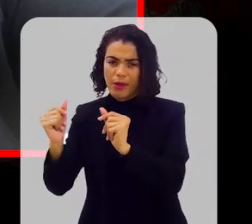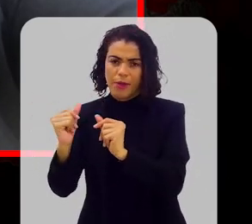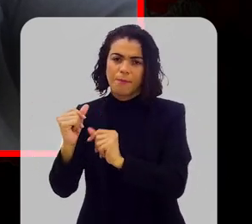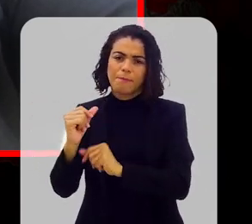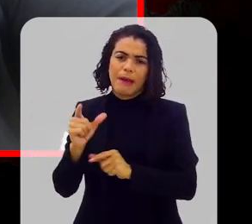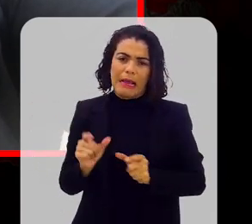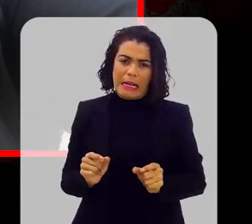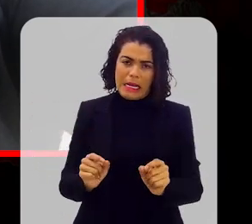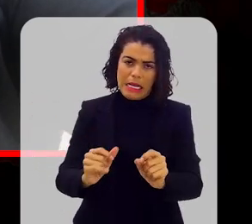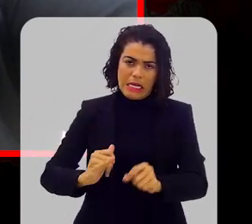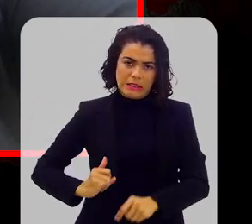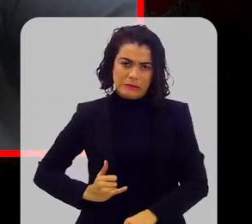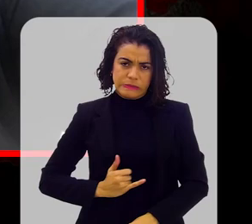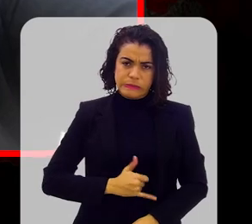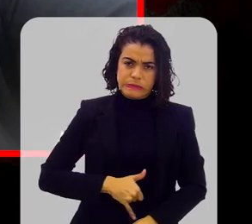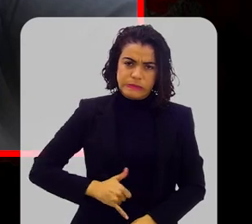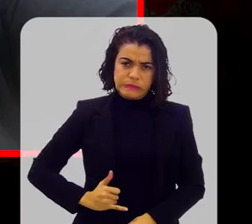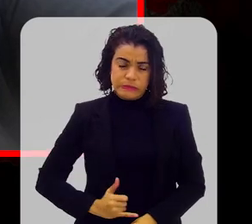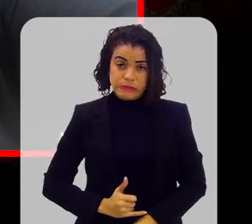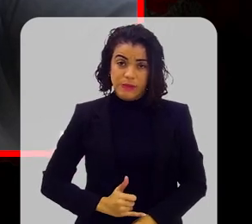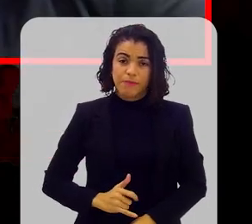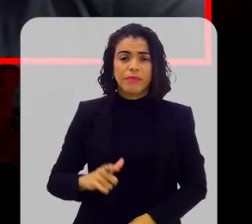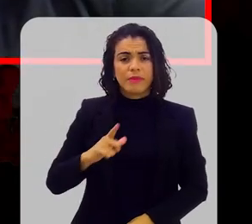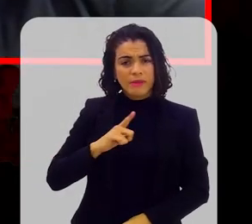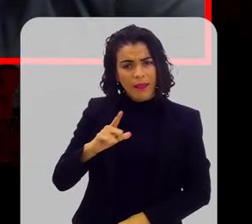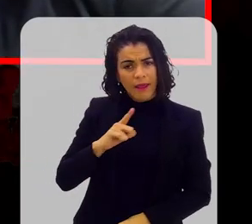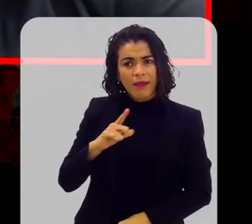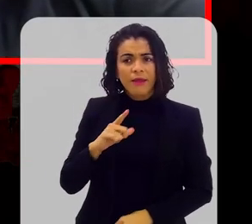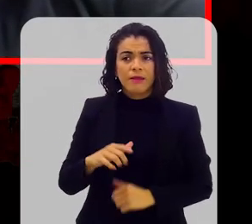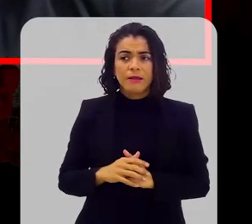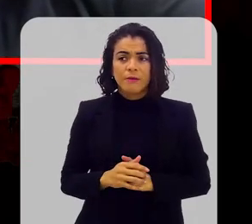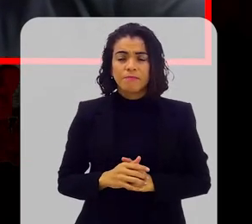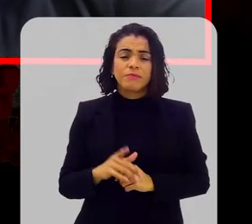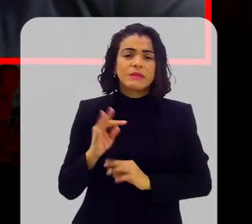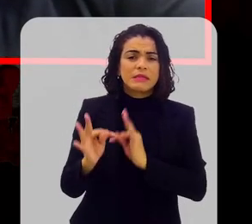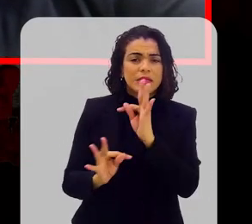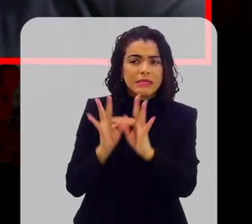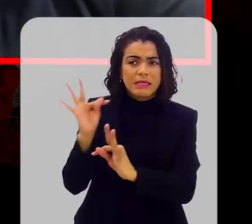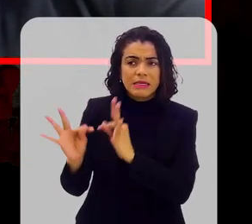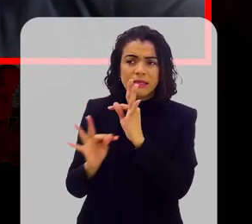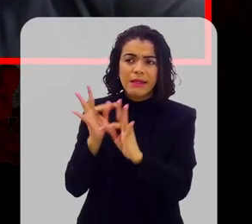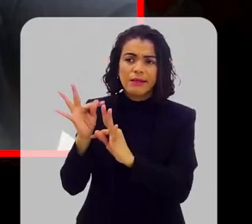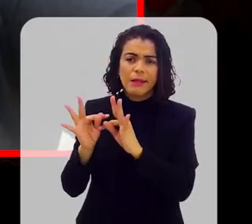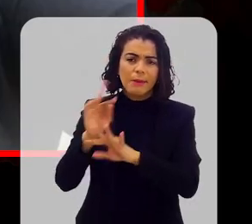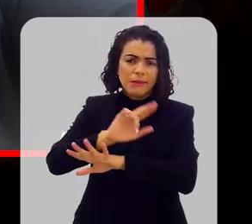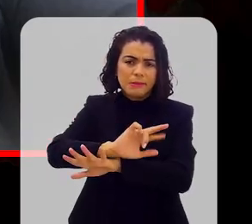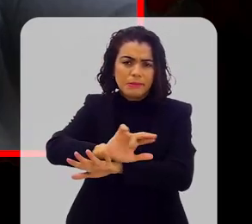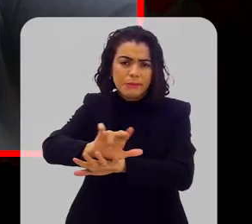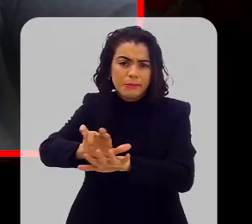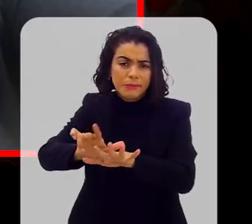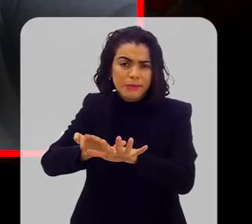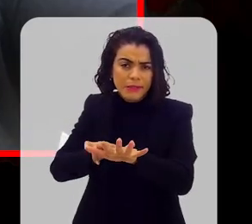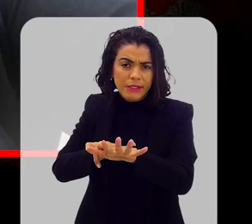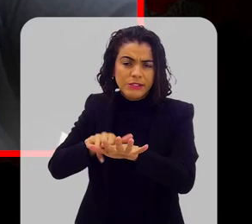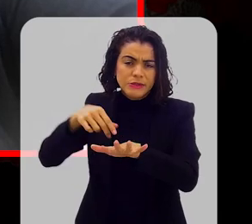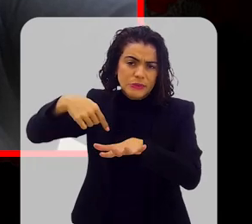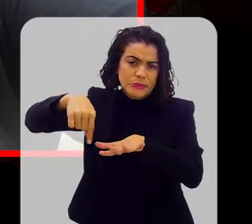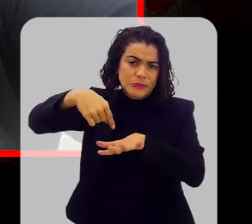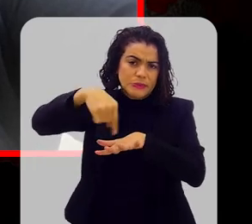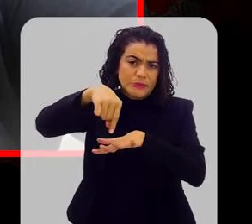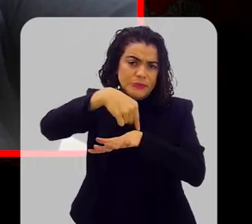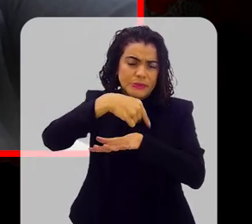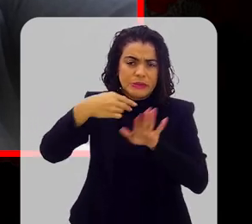retal, mesmo em alguns pacientes com doença avançada, né? Tratamento que é multimodal, vai